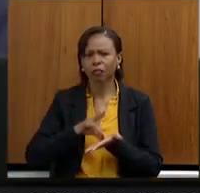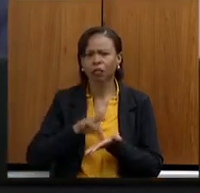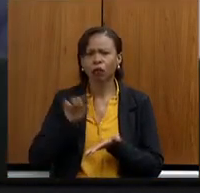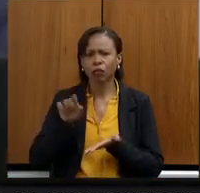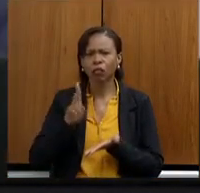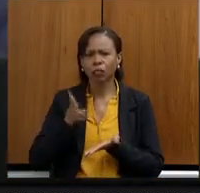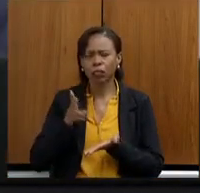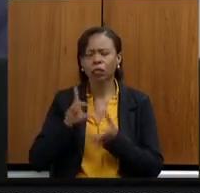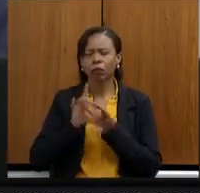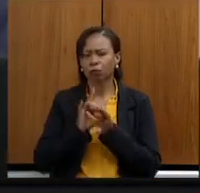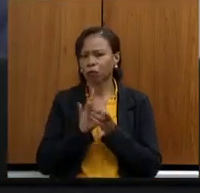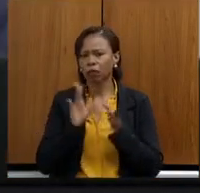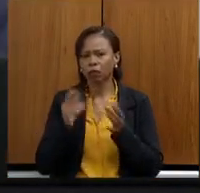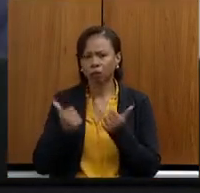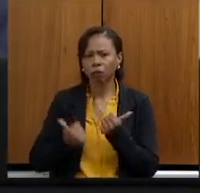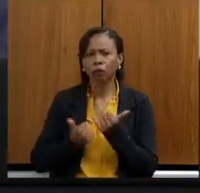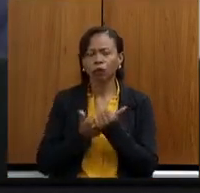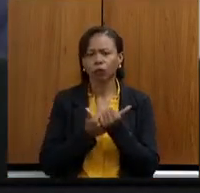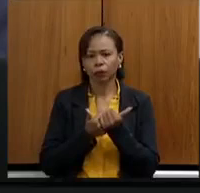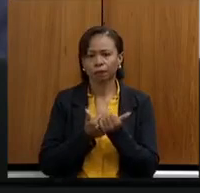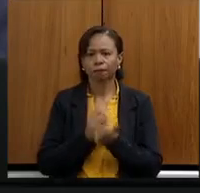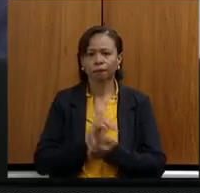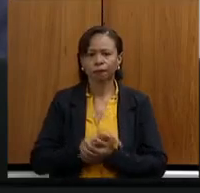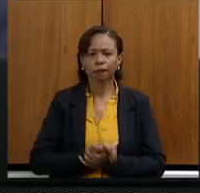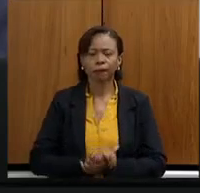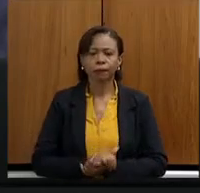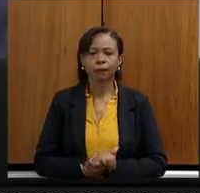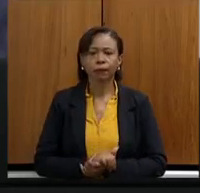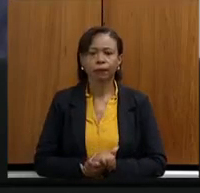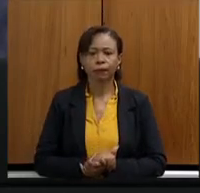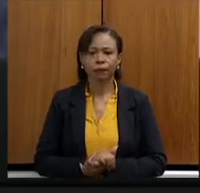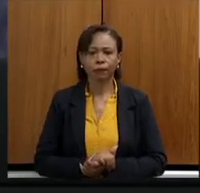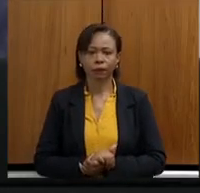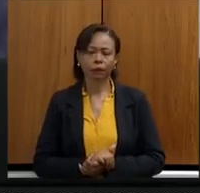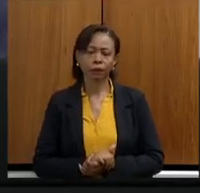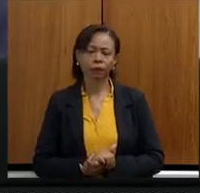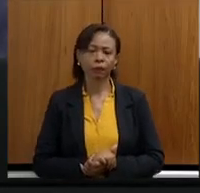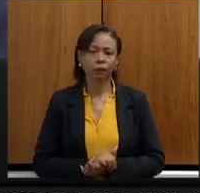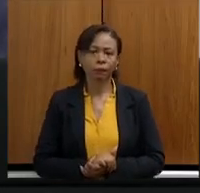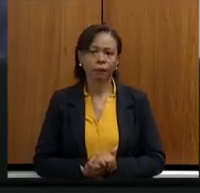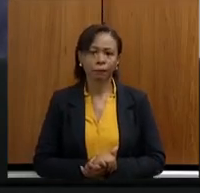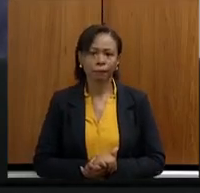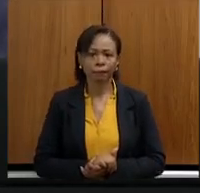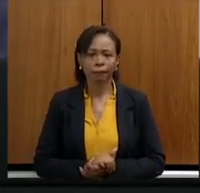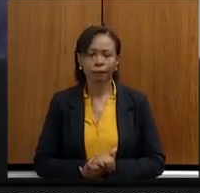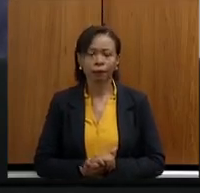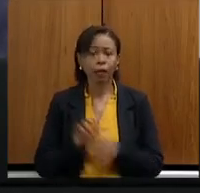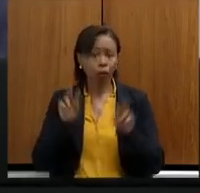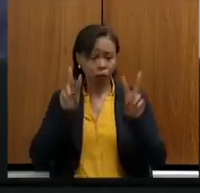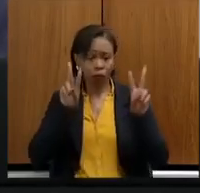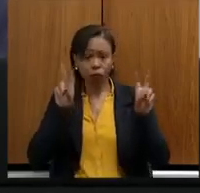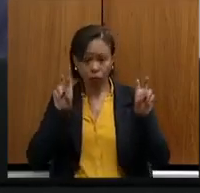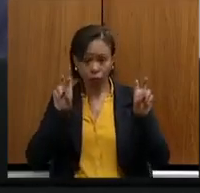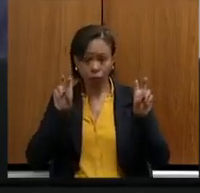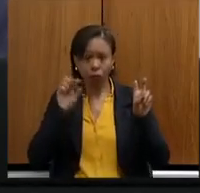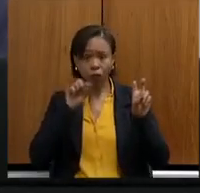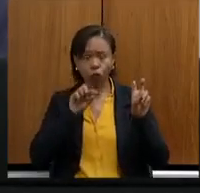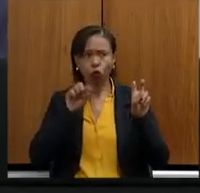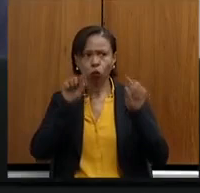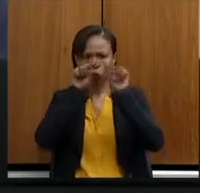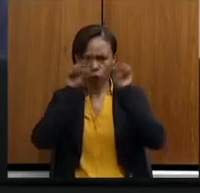deputado nesse importante pleito. E, em relação a esse tema específico dos servidores,